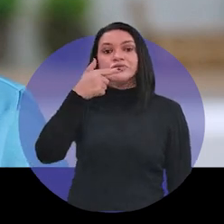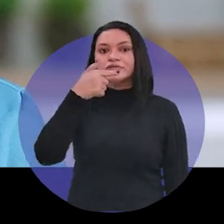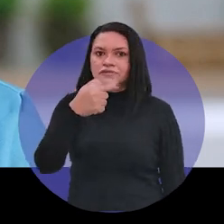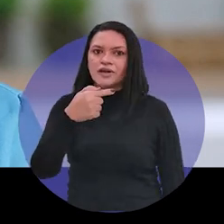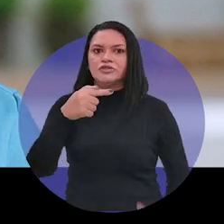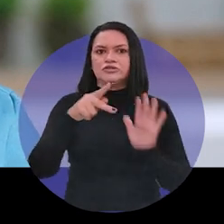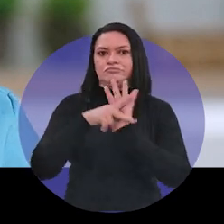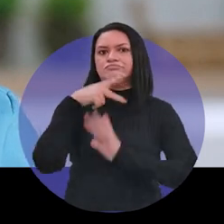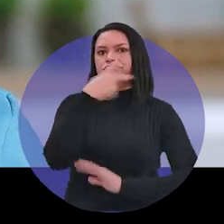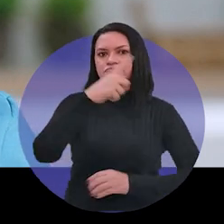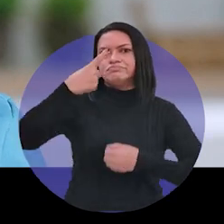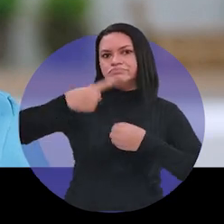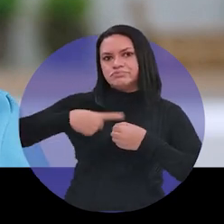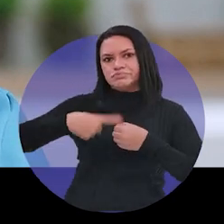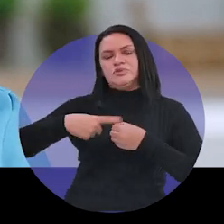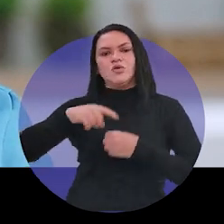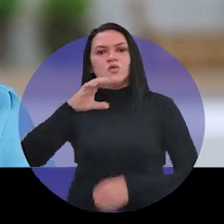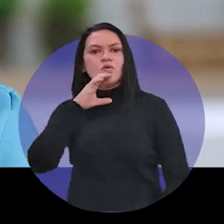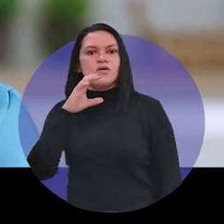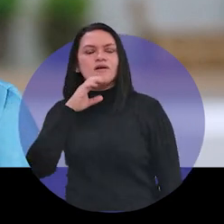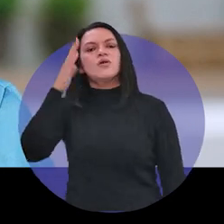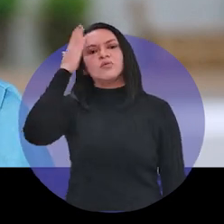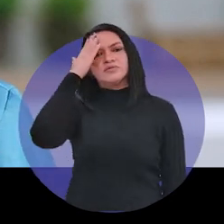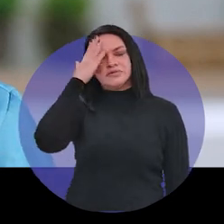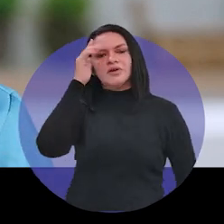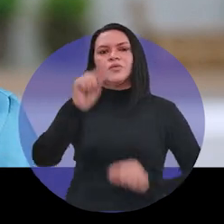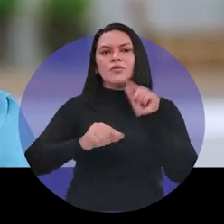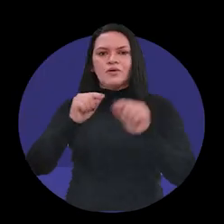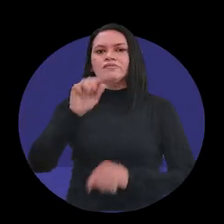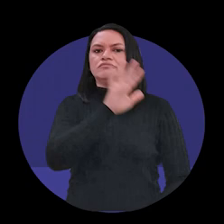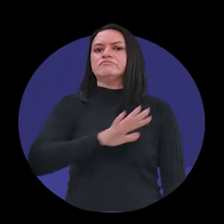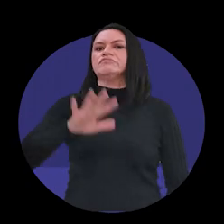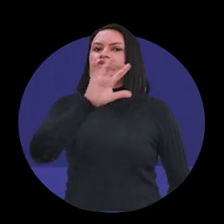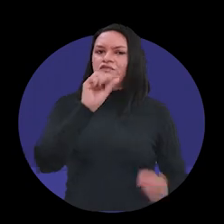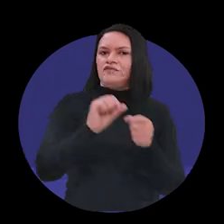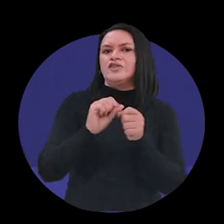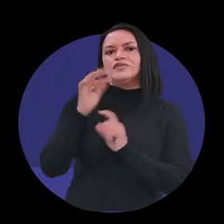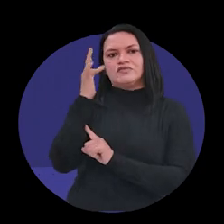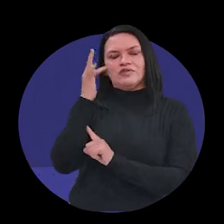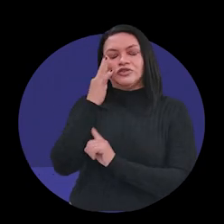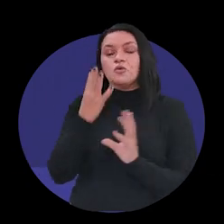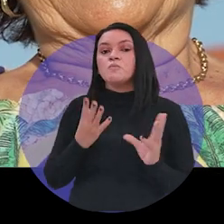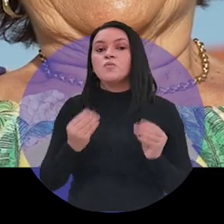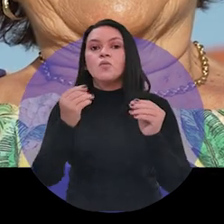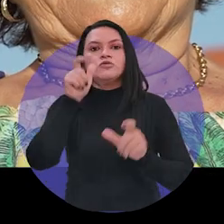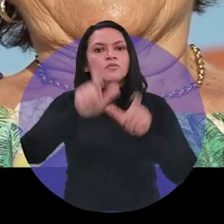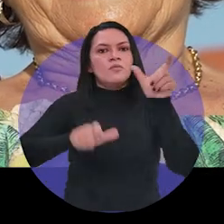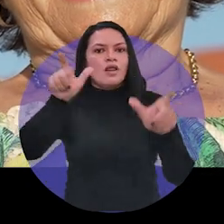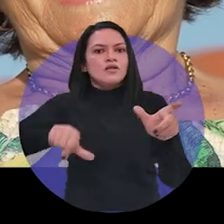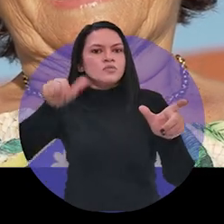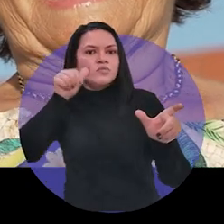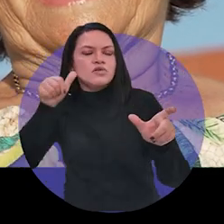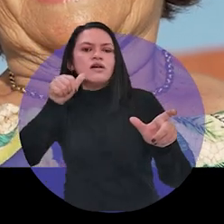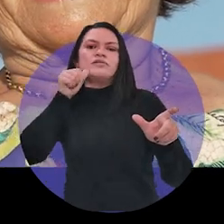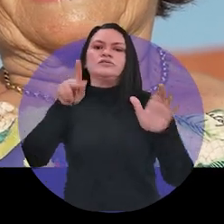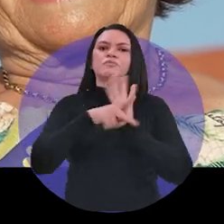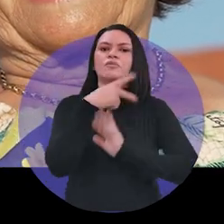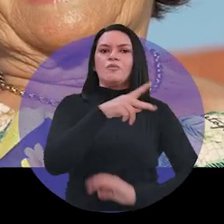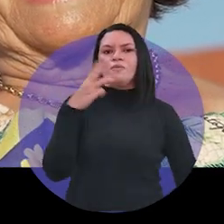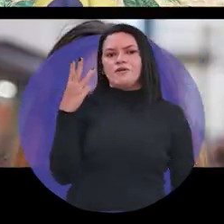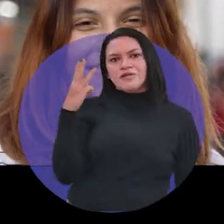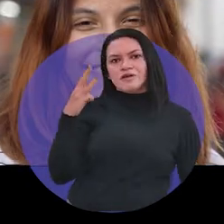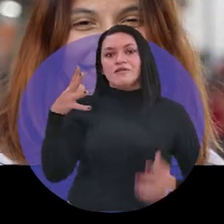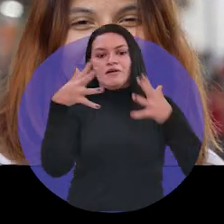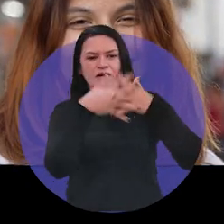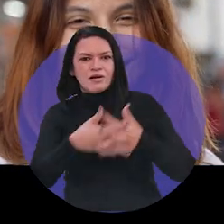Coruatá, sei da importância de tudo que Flávio Dino fez pela nossa região. Flávio fez muito pelas mulheres maranhenses. A carreta da